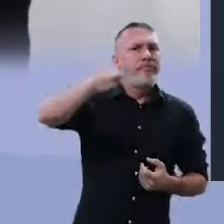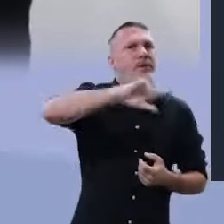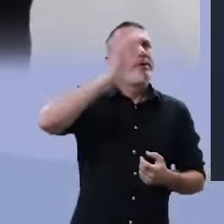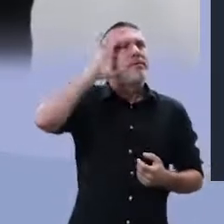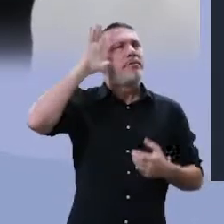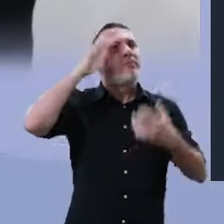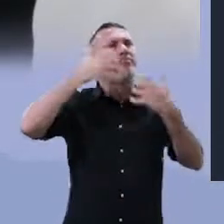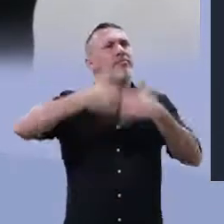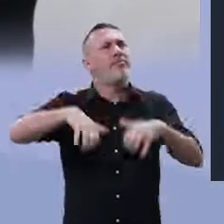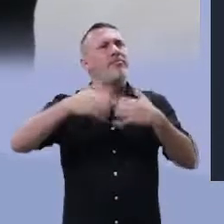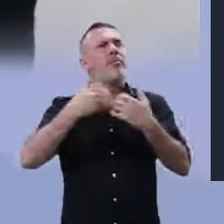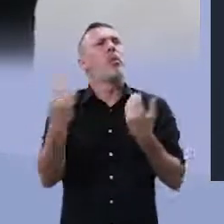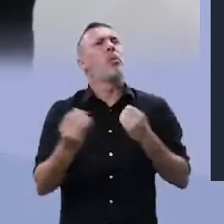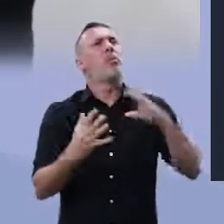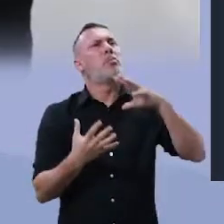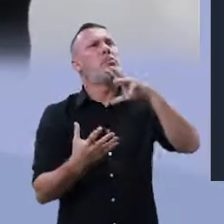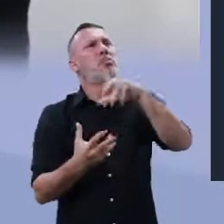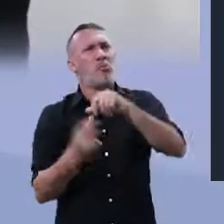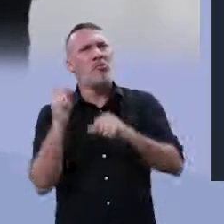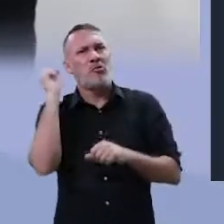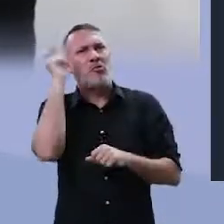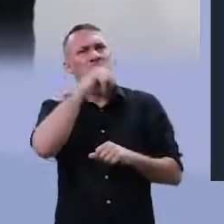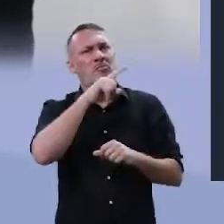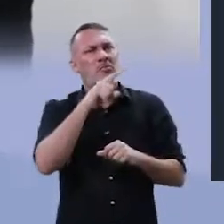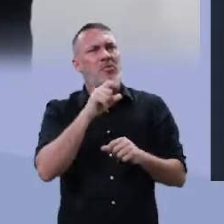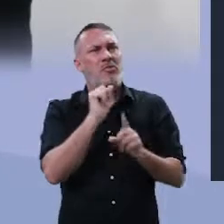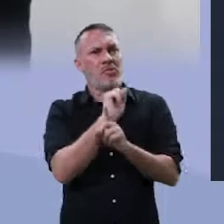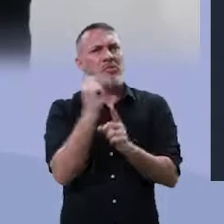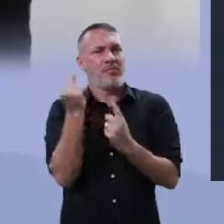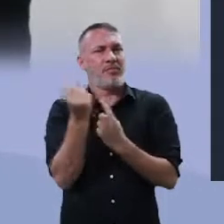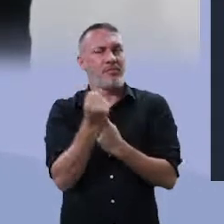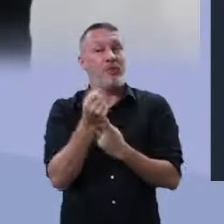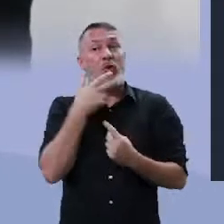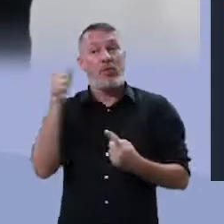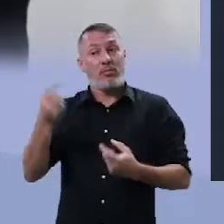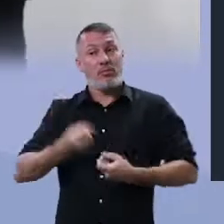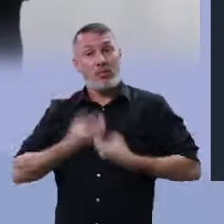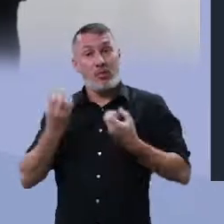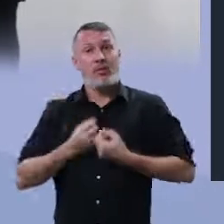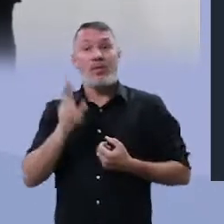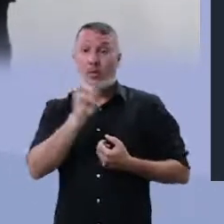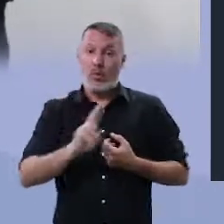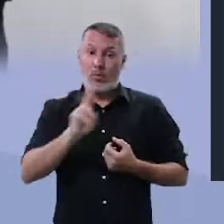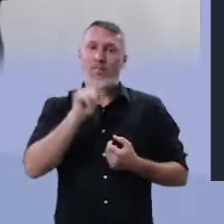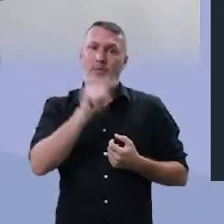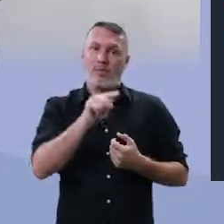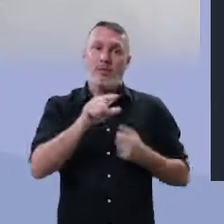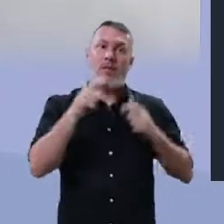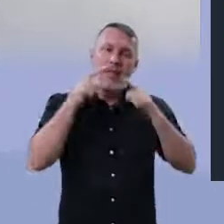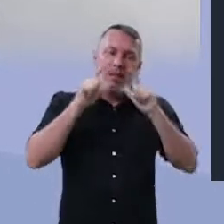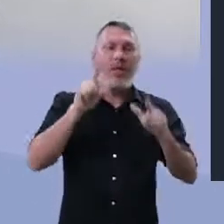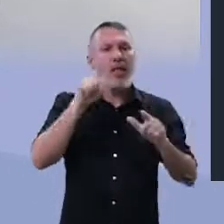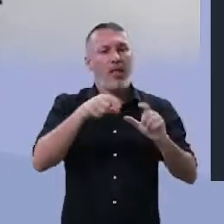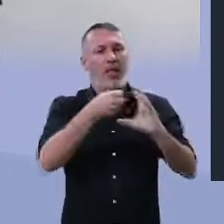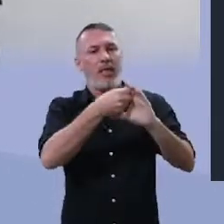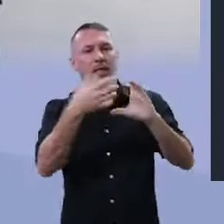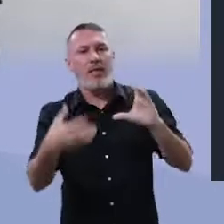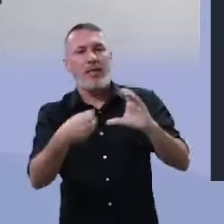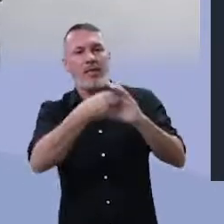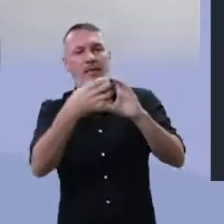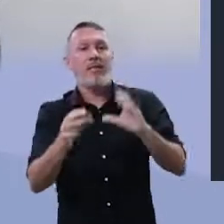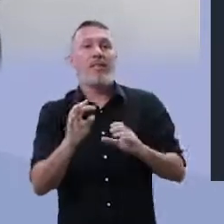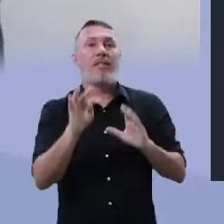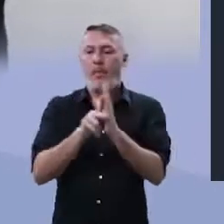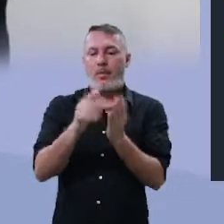acerca desse distanciamento. O poeta usa essa linguagem que é a caracterização